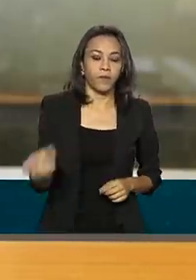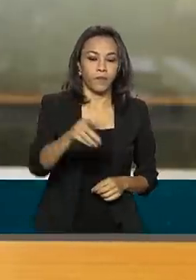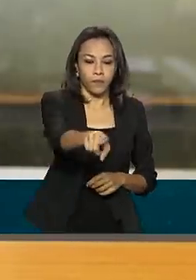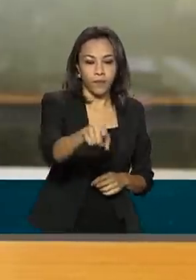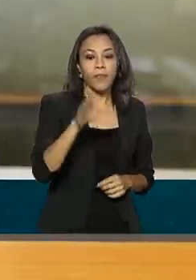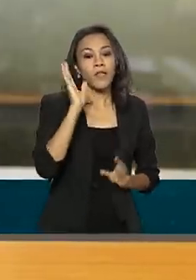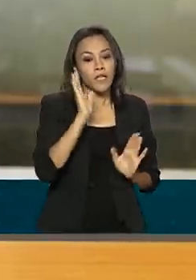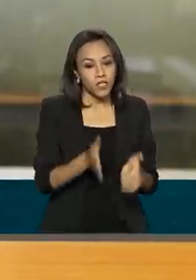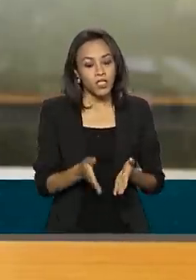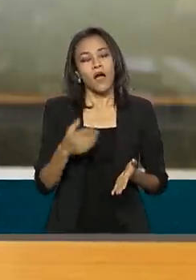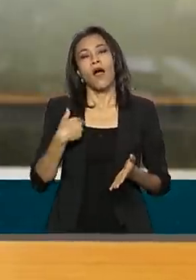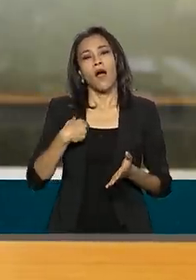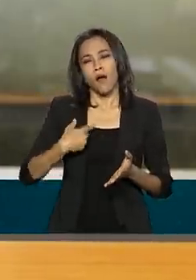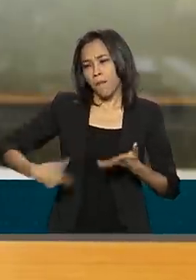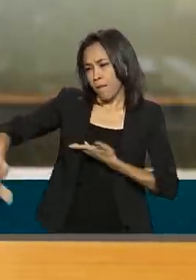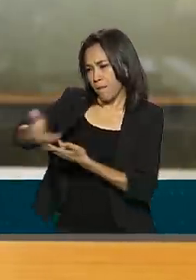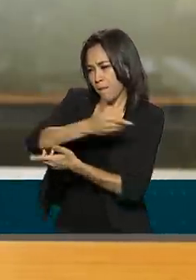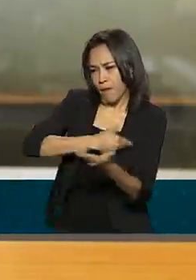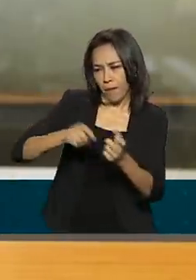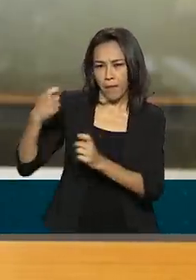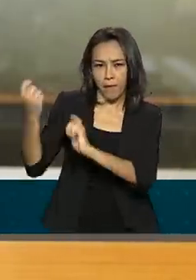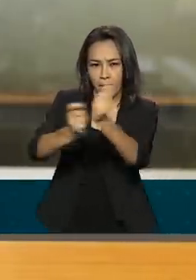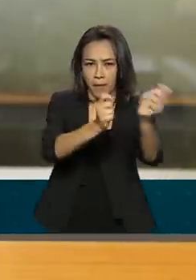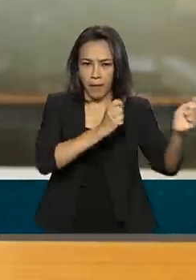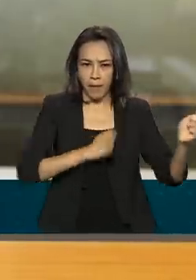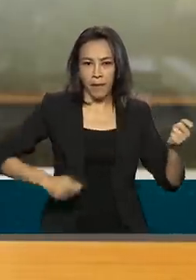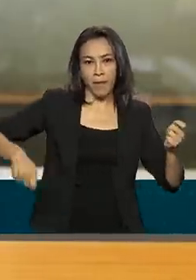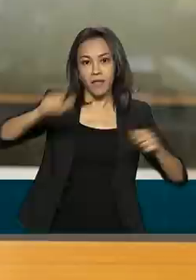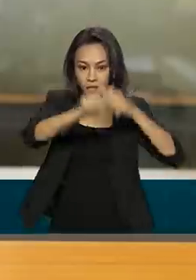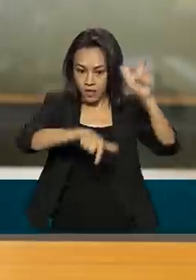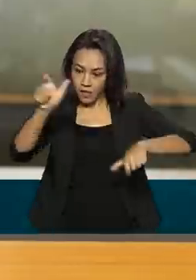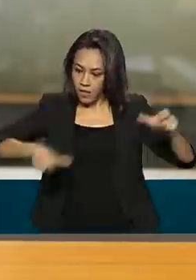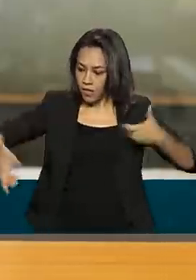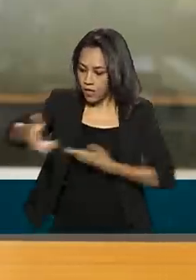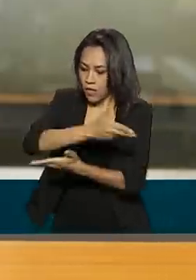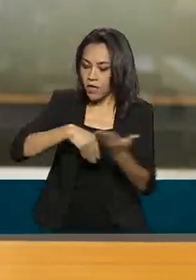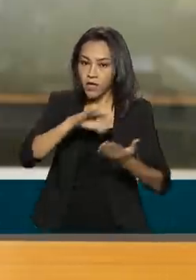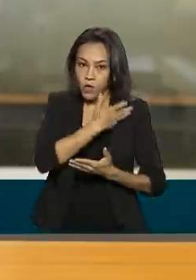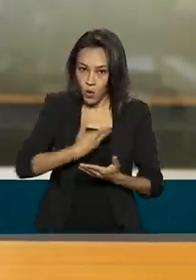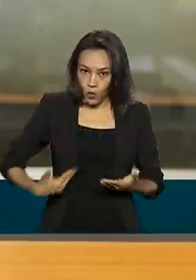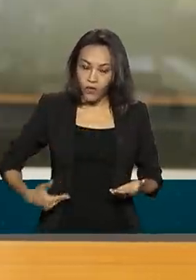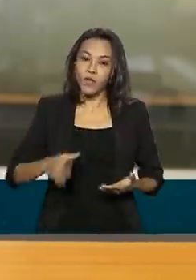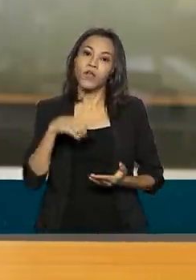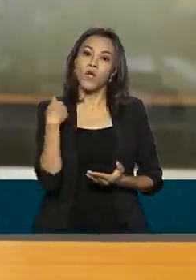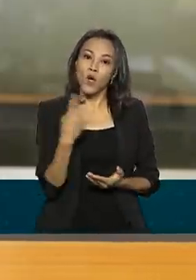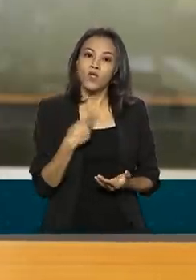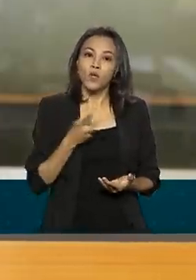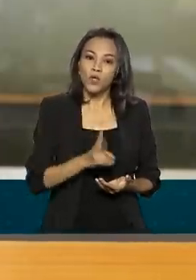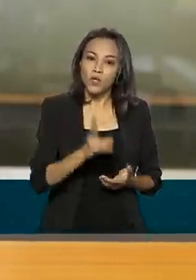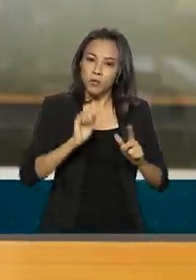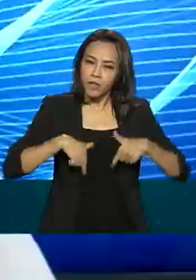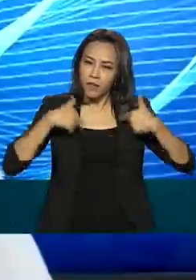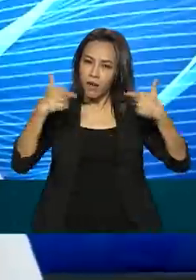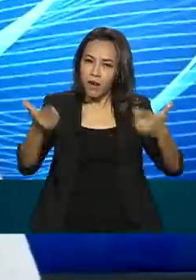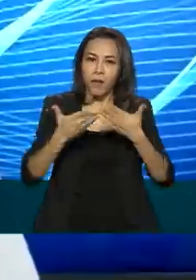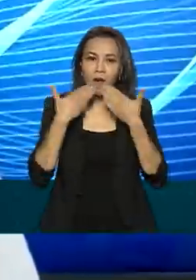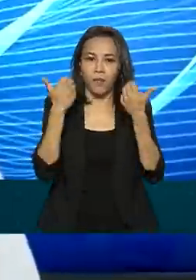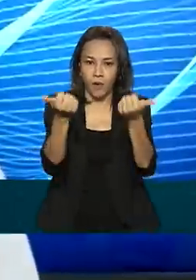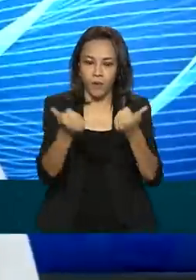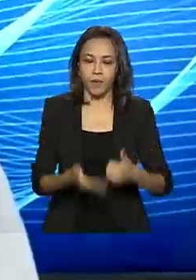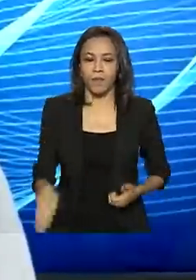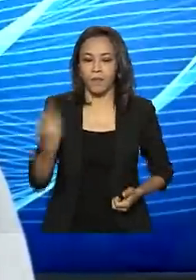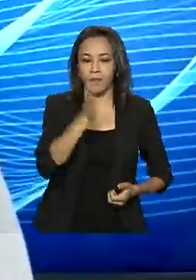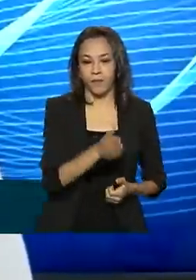pagamentos entre pessoas, empresas e governos. Mas continuamos trabalhando firme para avançar e evoluir ainda mais. Para o